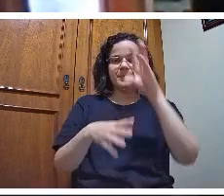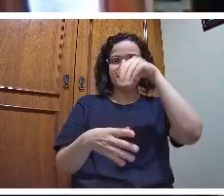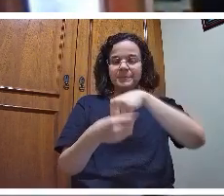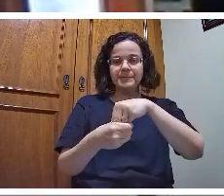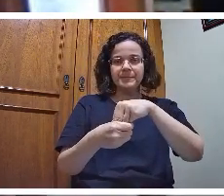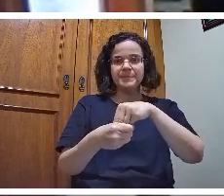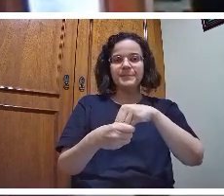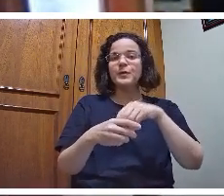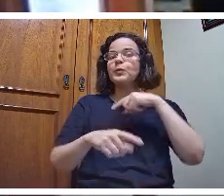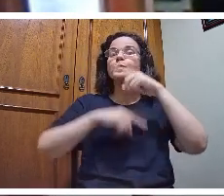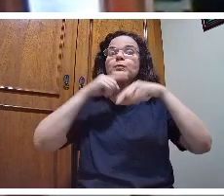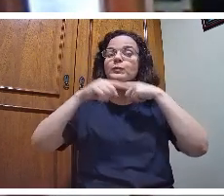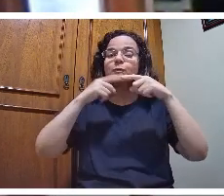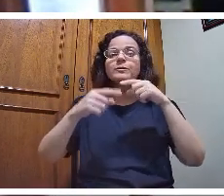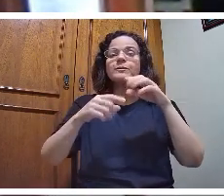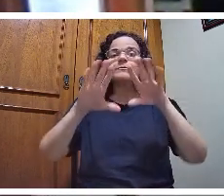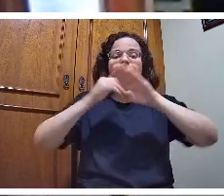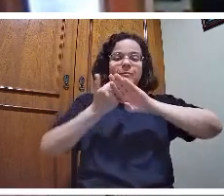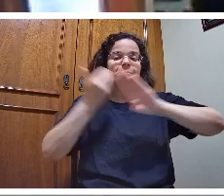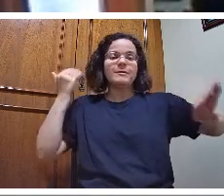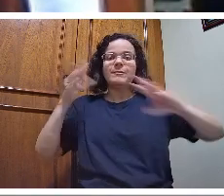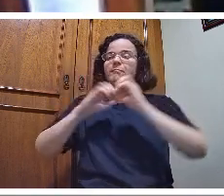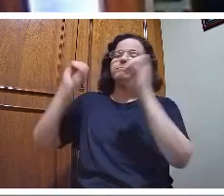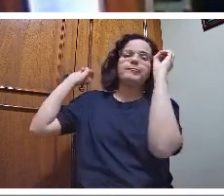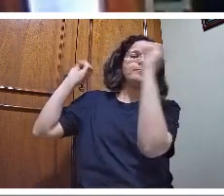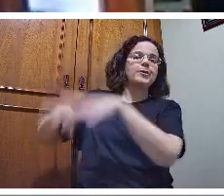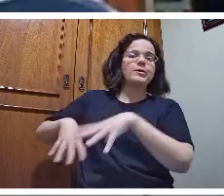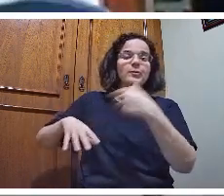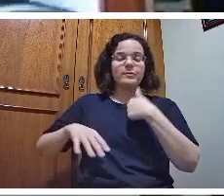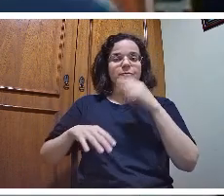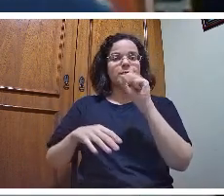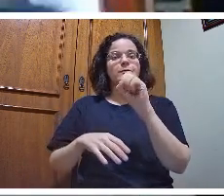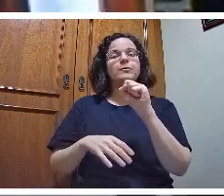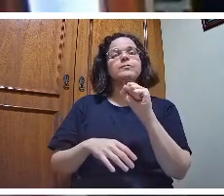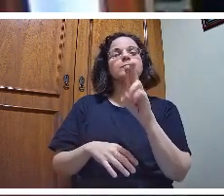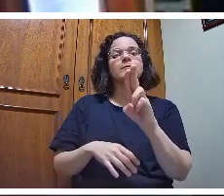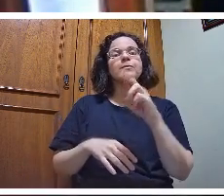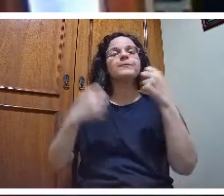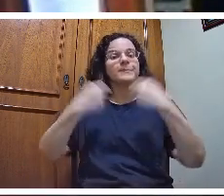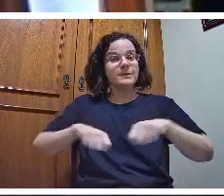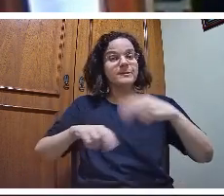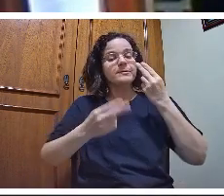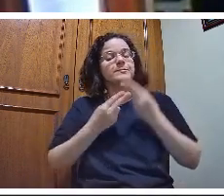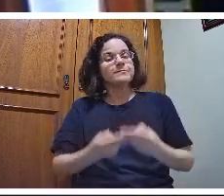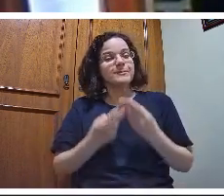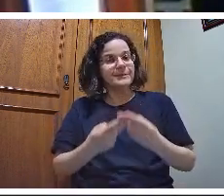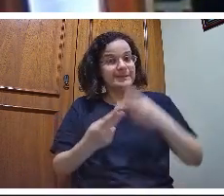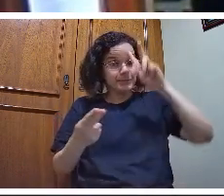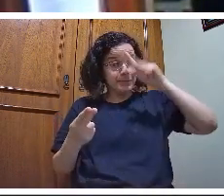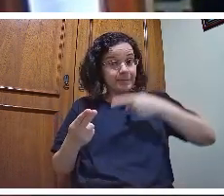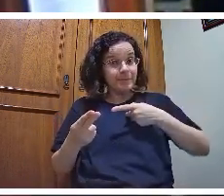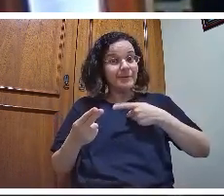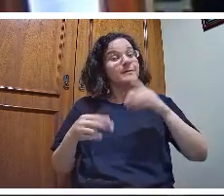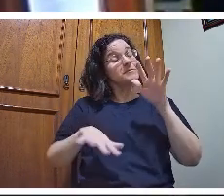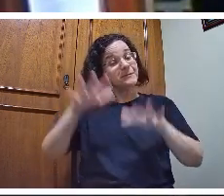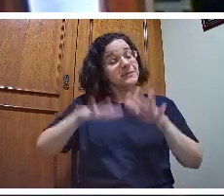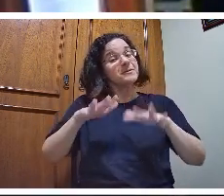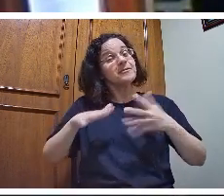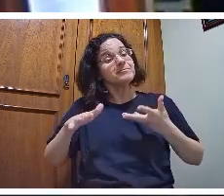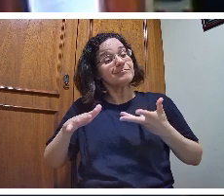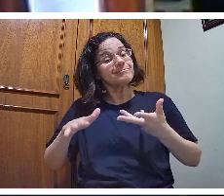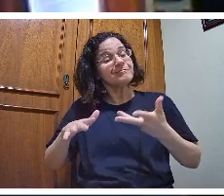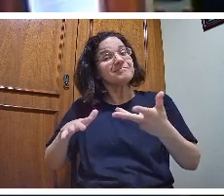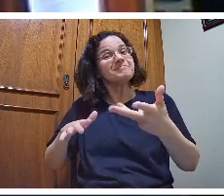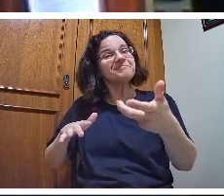aquilo que eu sou. Tenho que ter paciência comigo e talvez andar um pouco mais rápido do que a gente tem andado. Por quê? Porque os nossos